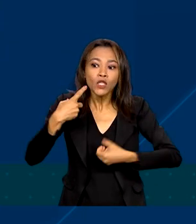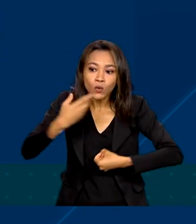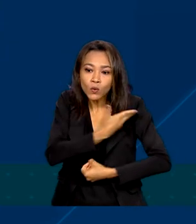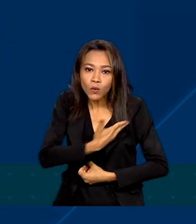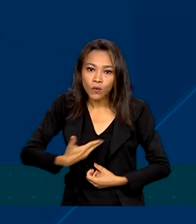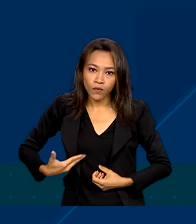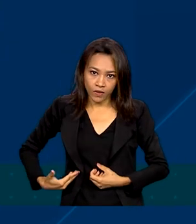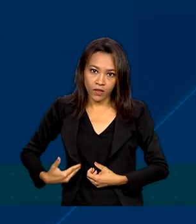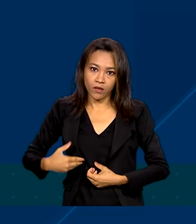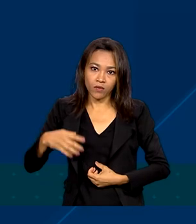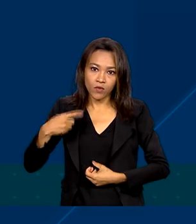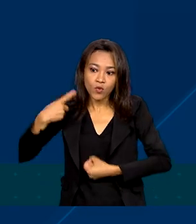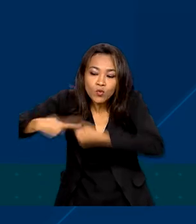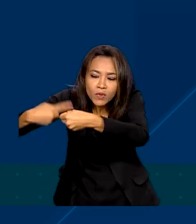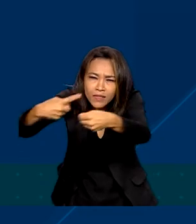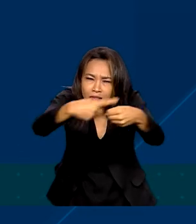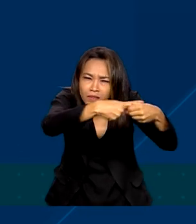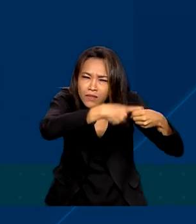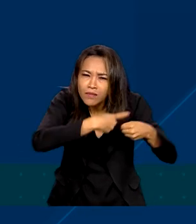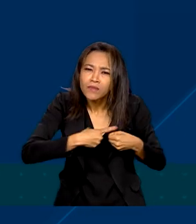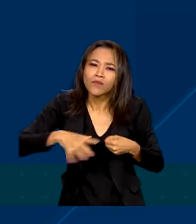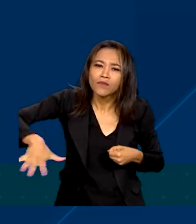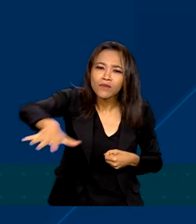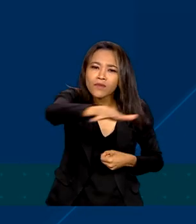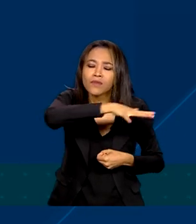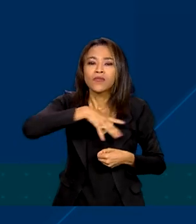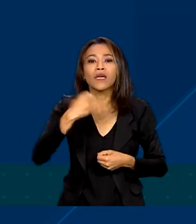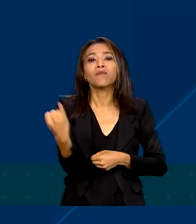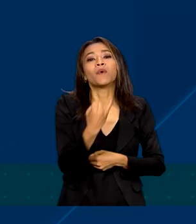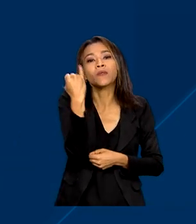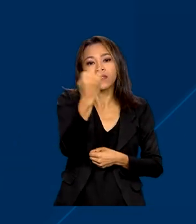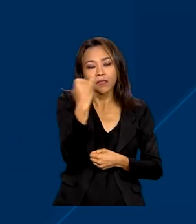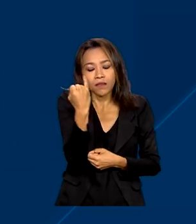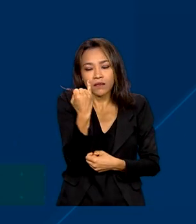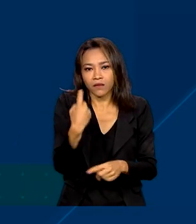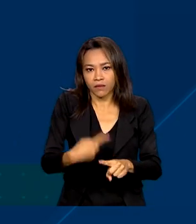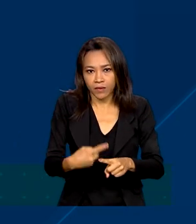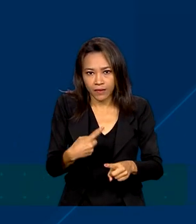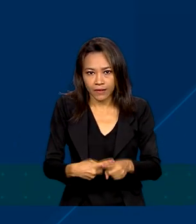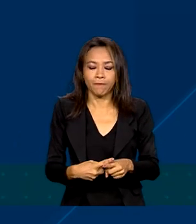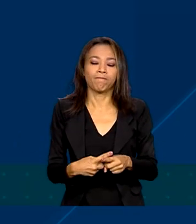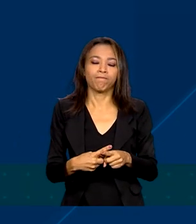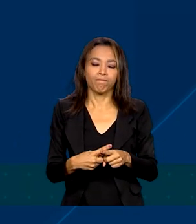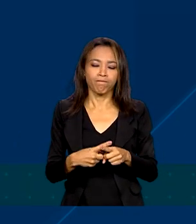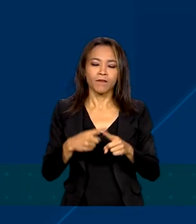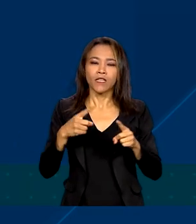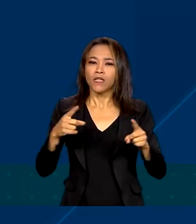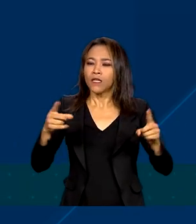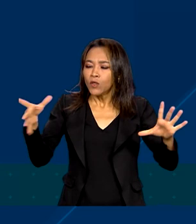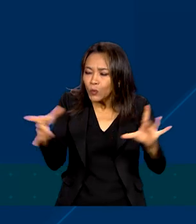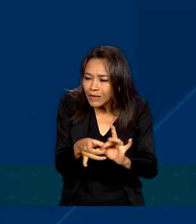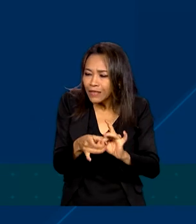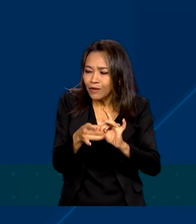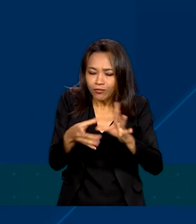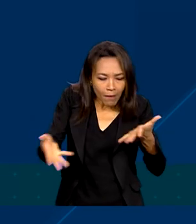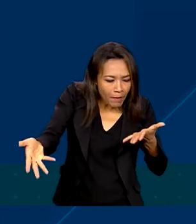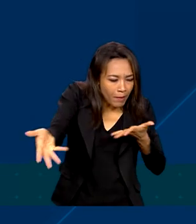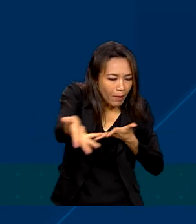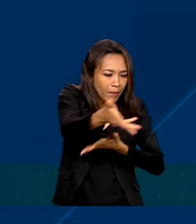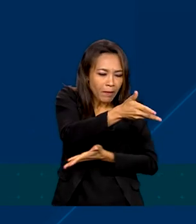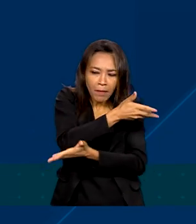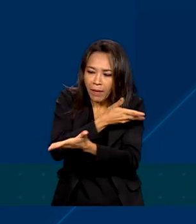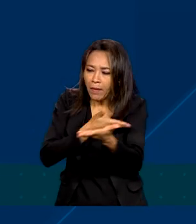são importantíssimas nessa hora porque isso cria toda uma sinergia altamente